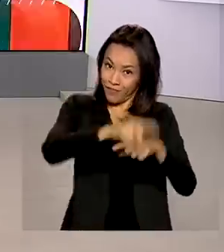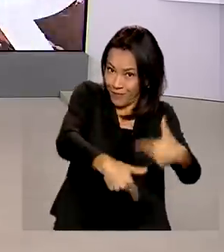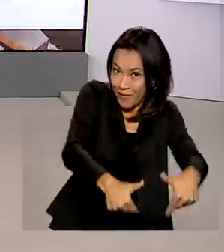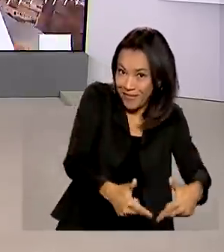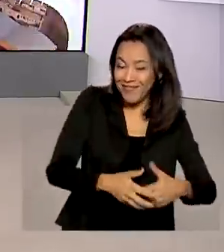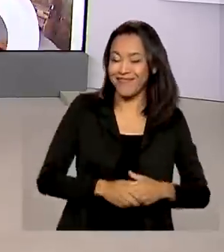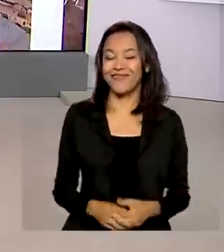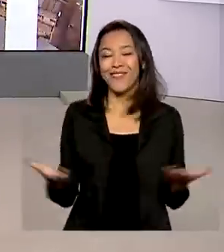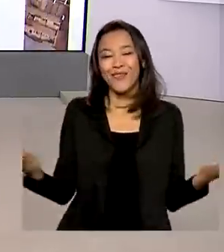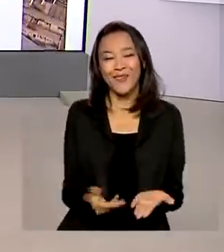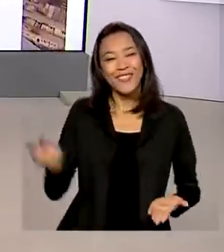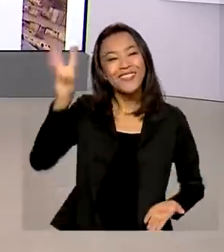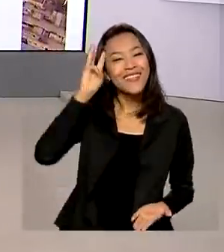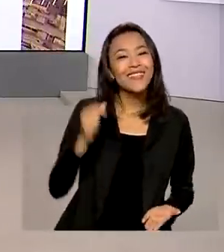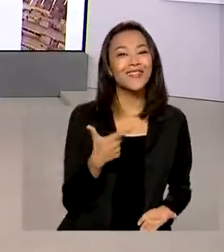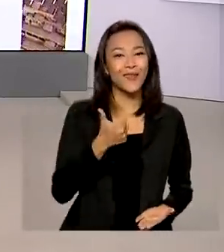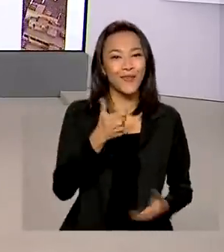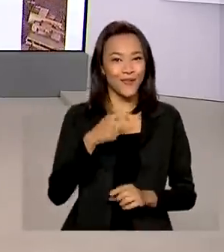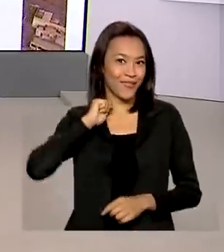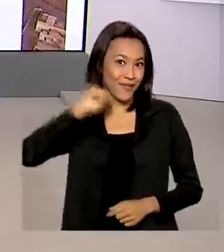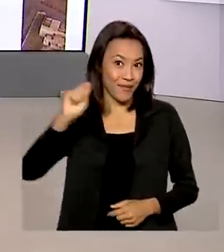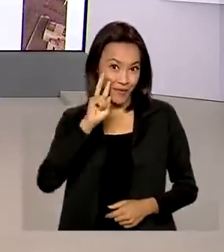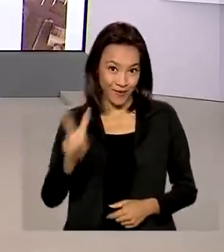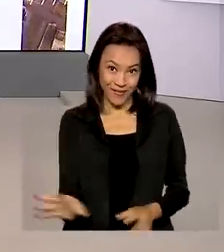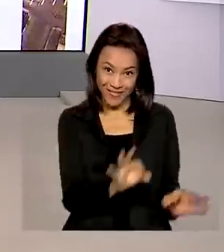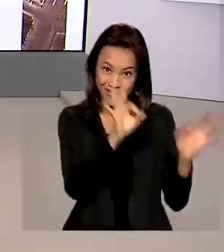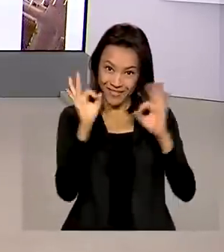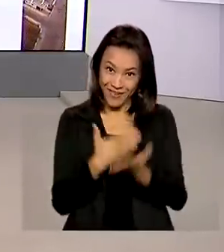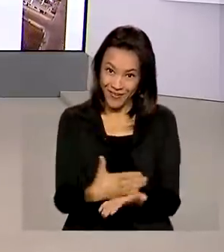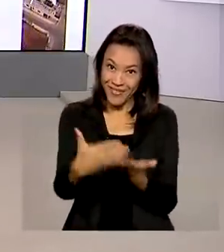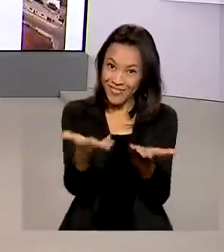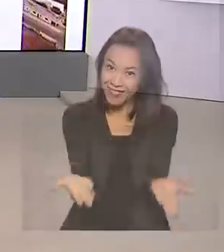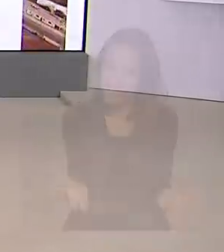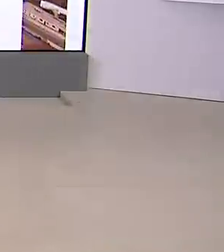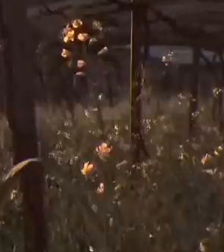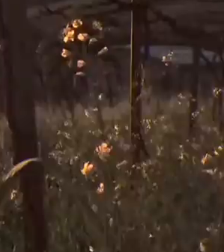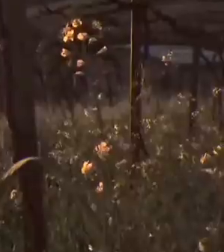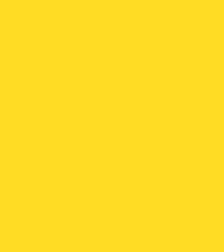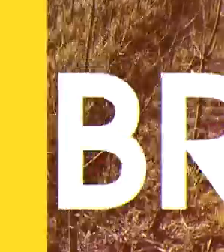Terça-feira, 12 de abril, o Brasil em Dia já está no ar.